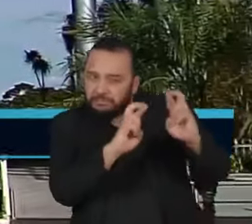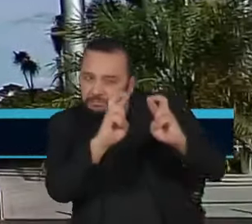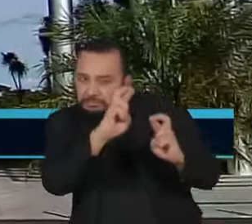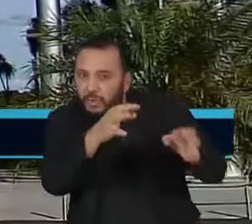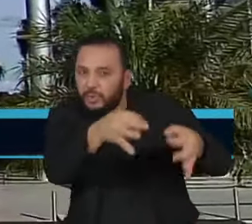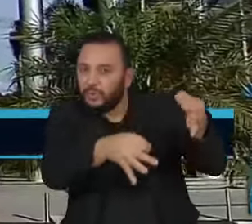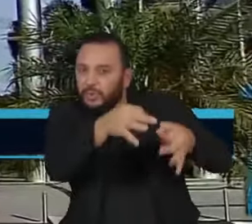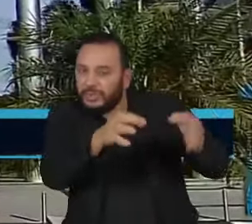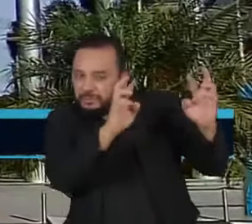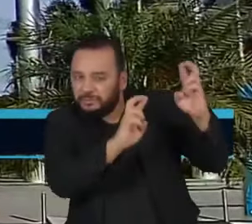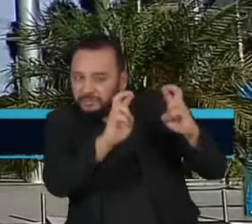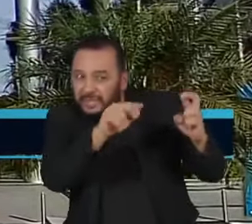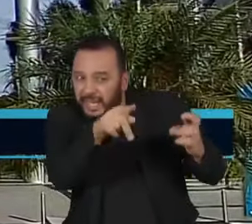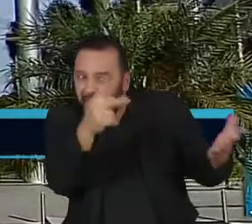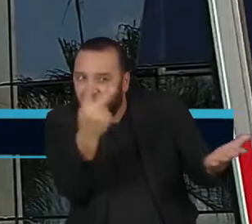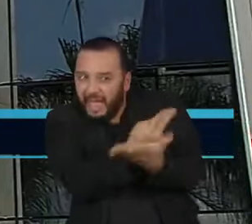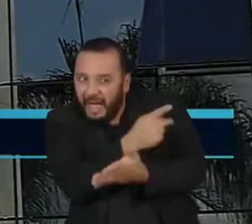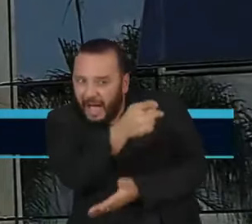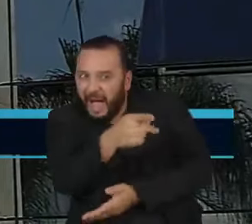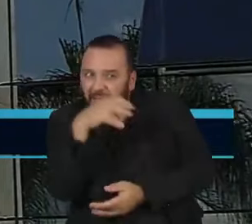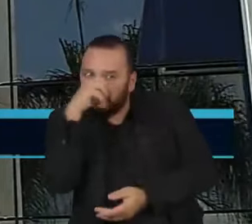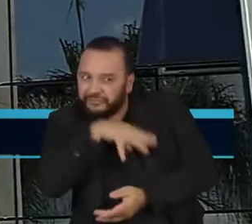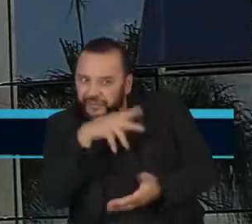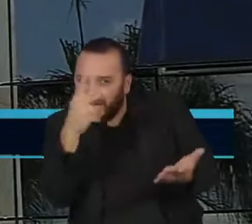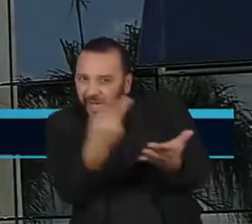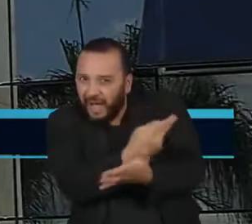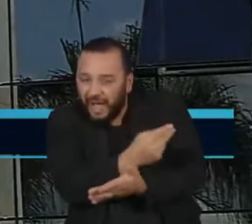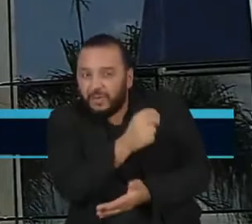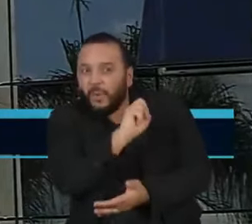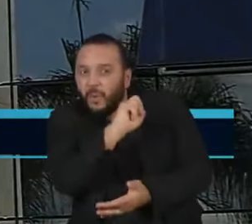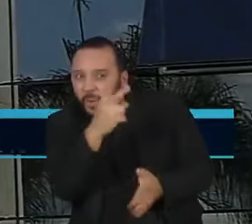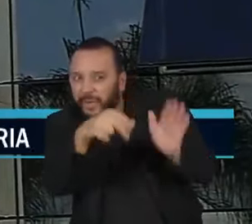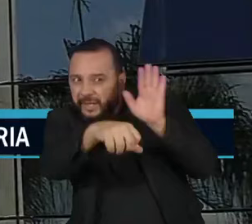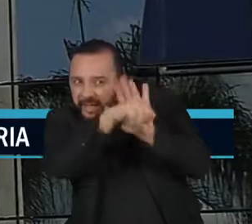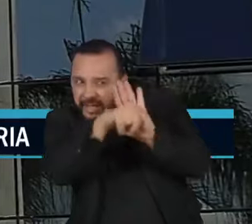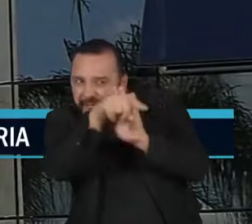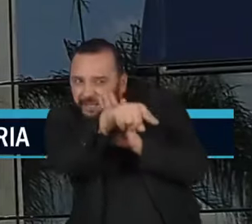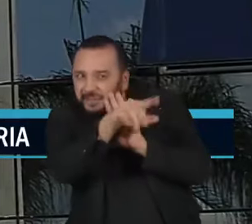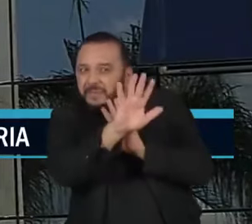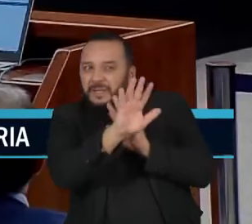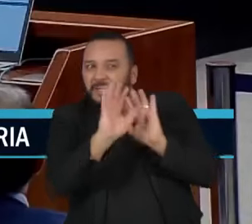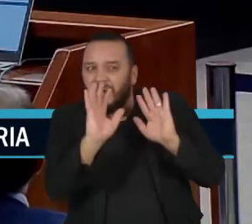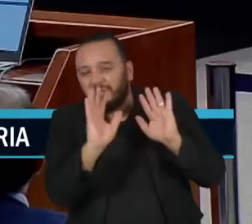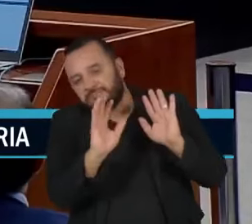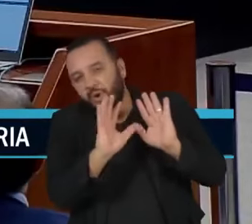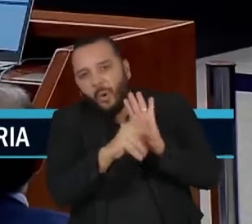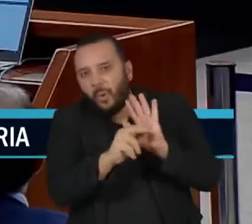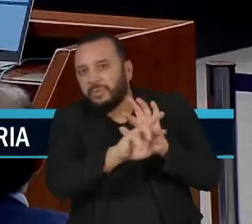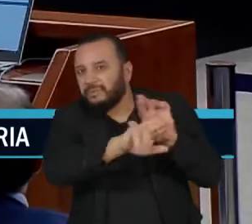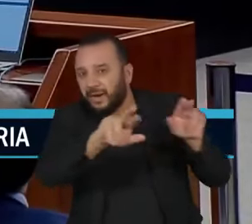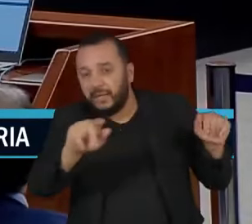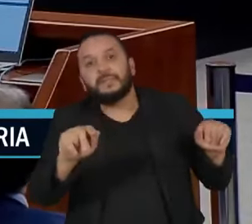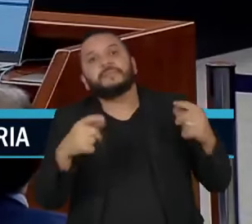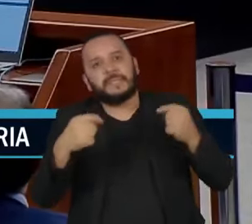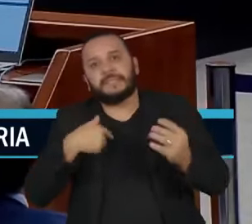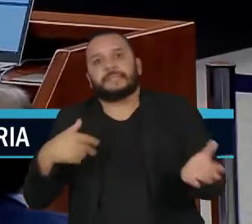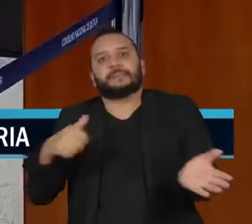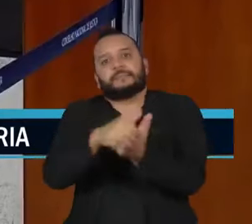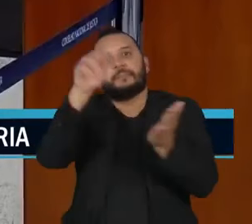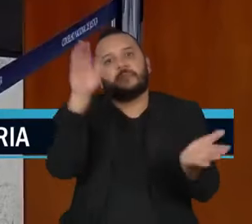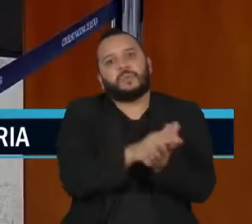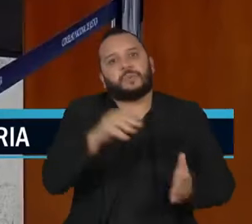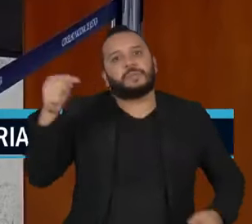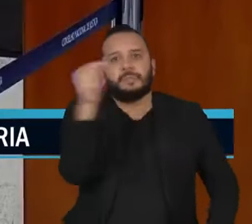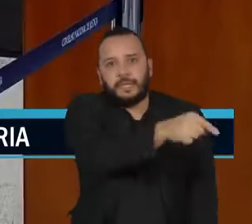e, em casos de desvio de conduta, irregularidades ou infrações administrativas, aplicar medidas disciplinares